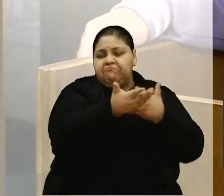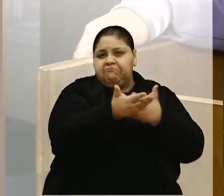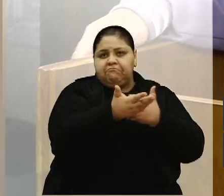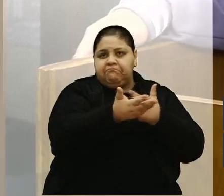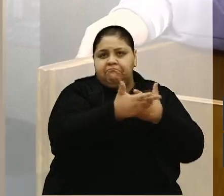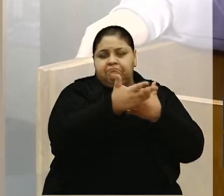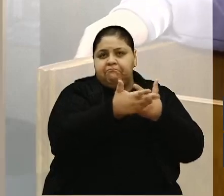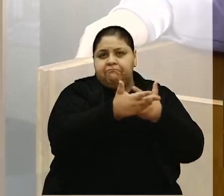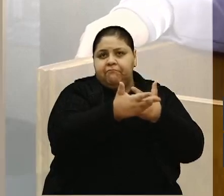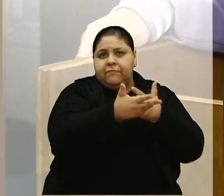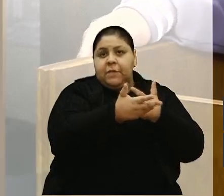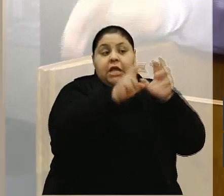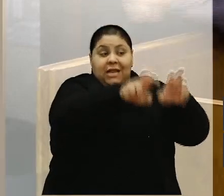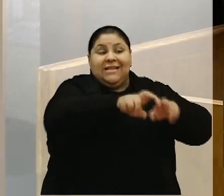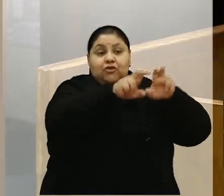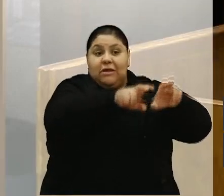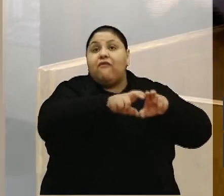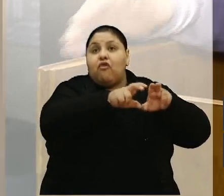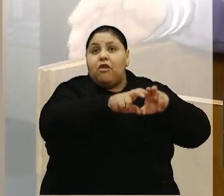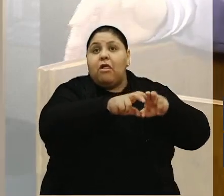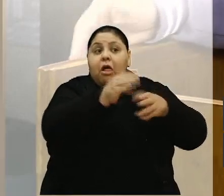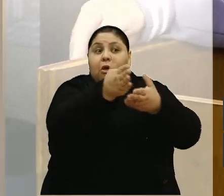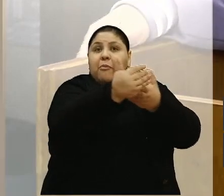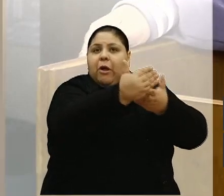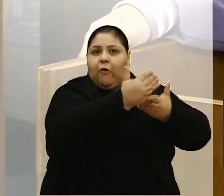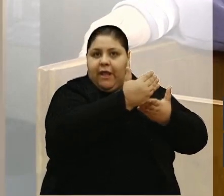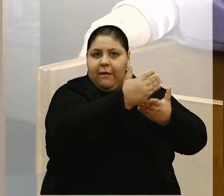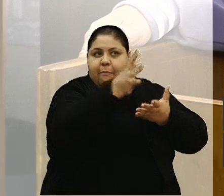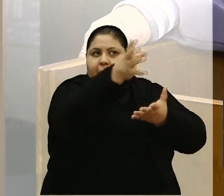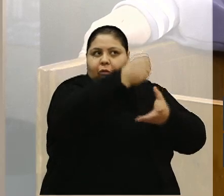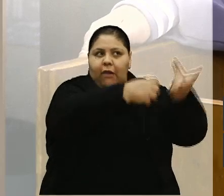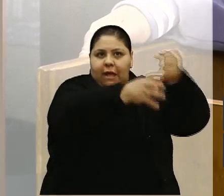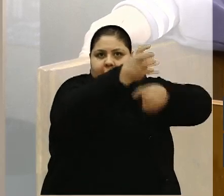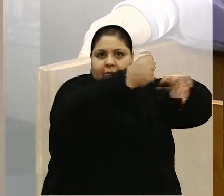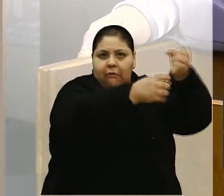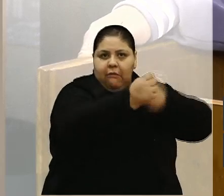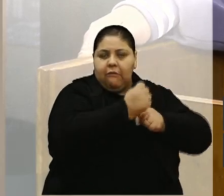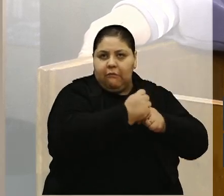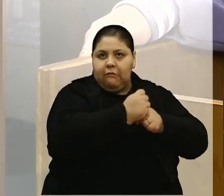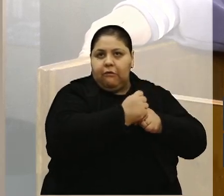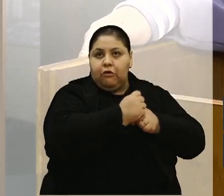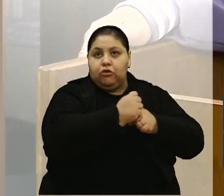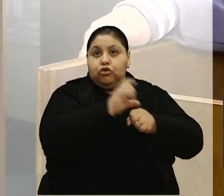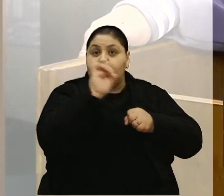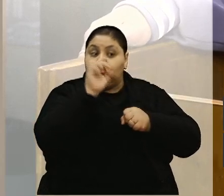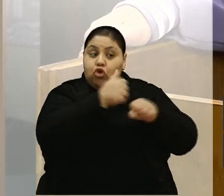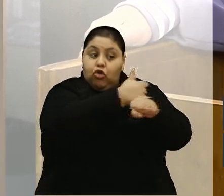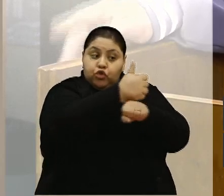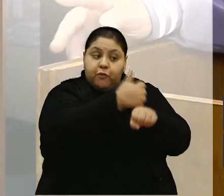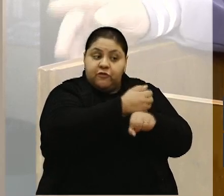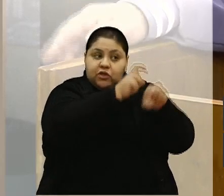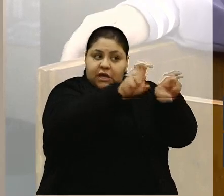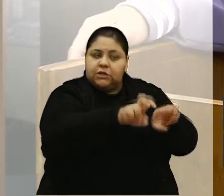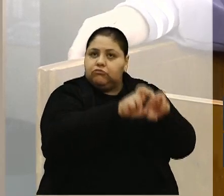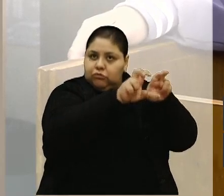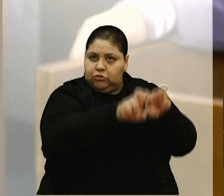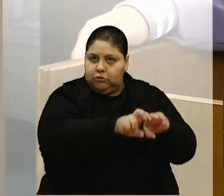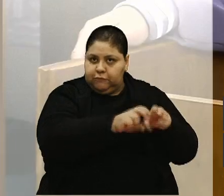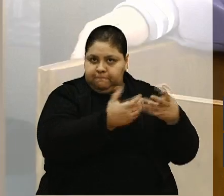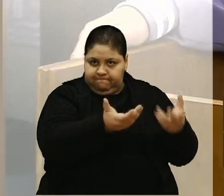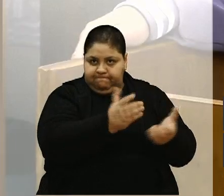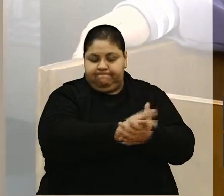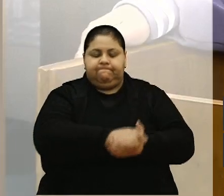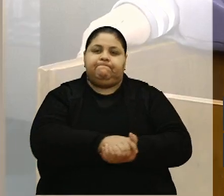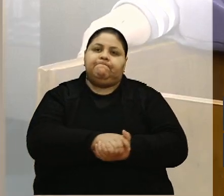nas suas lavouras para colher, eu estou falando isso só, e os agricultores, vereador Sandro, só os agricultores.